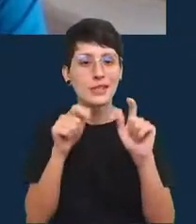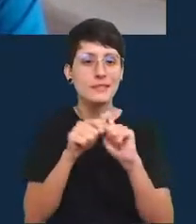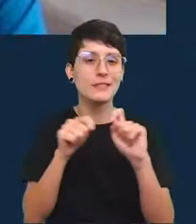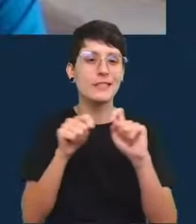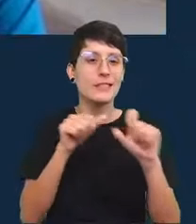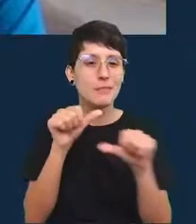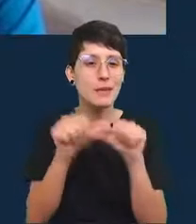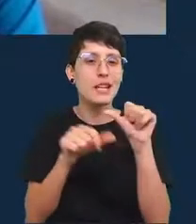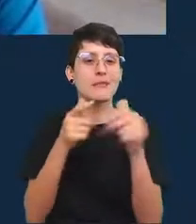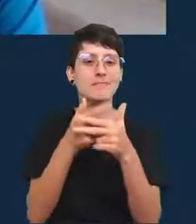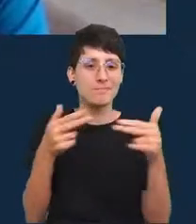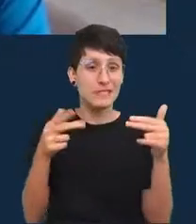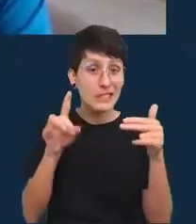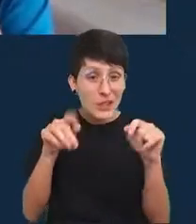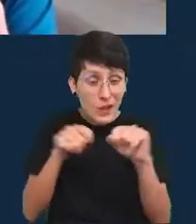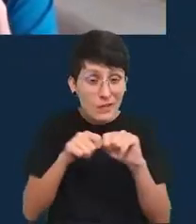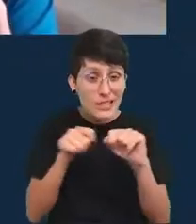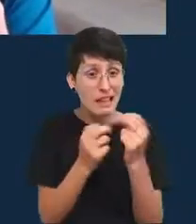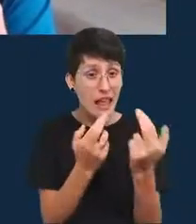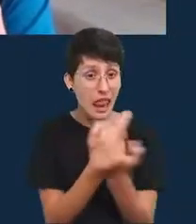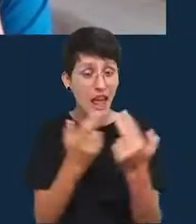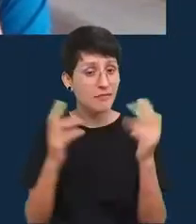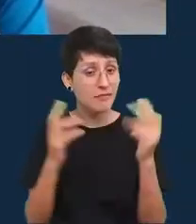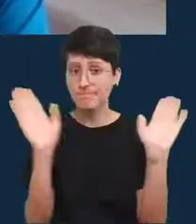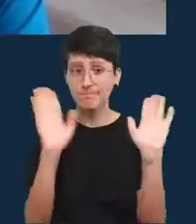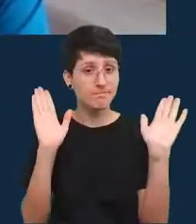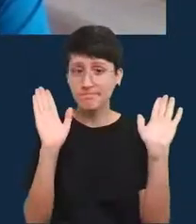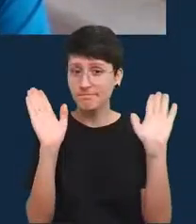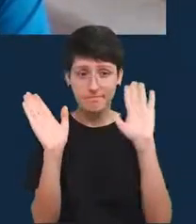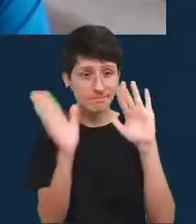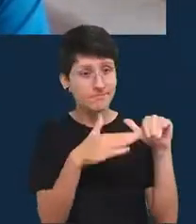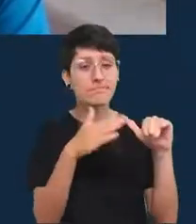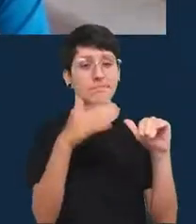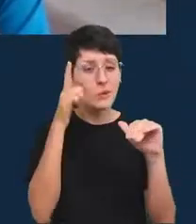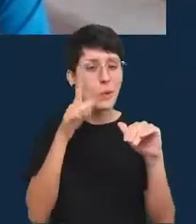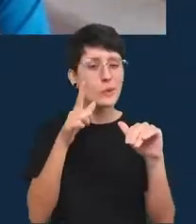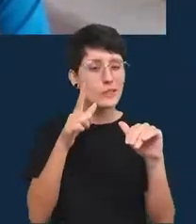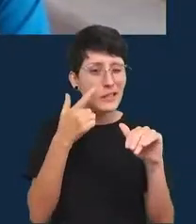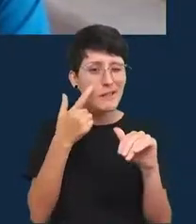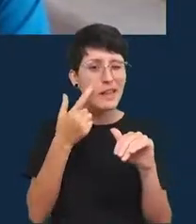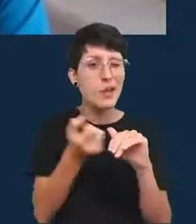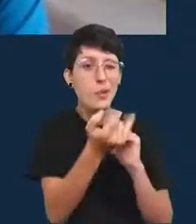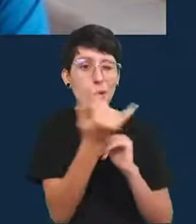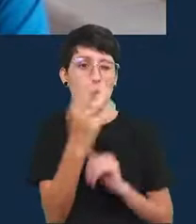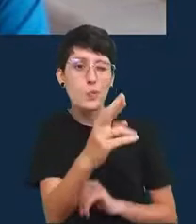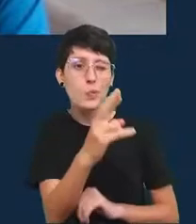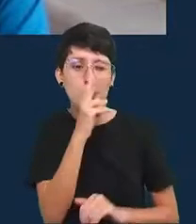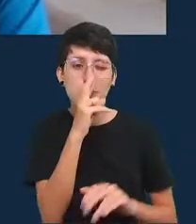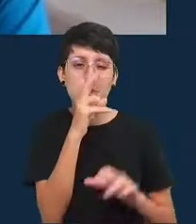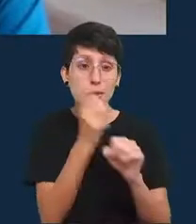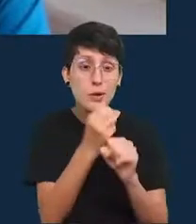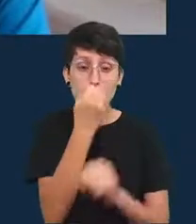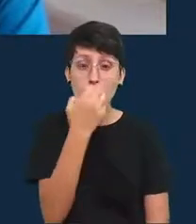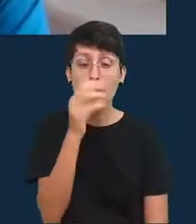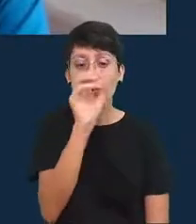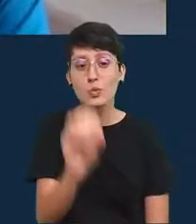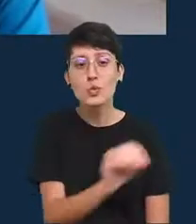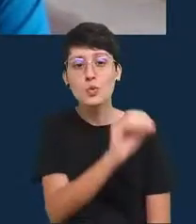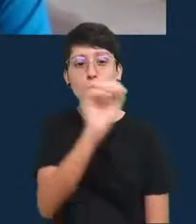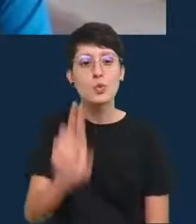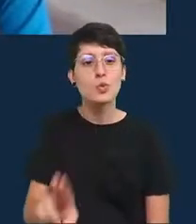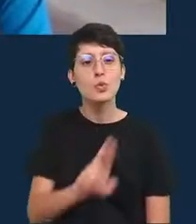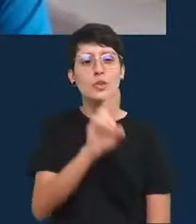e não somente fazer correlações mas poder tirar conclusões são coisas úteis e finalmente pelo menos para uma